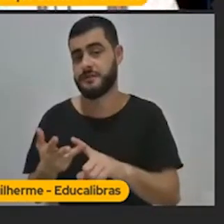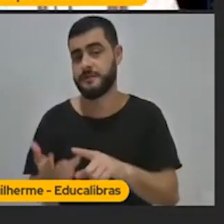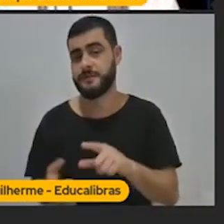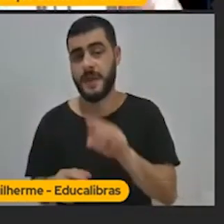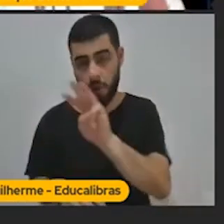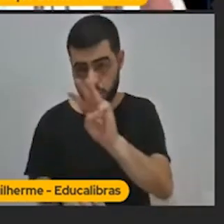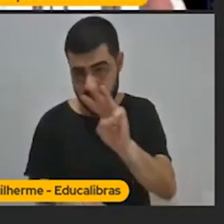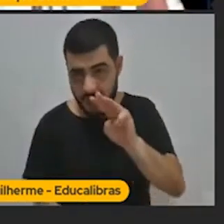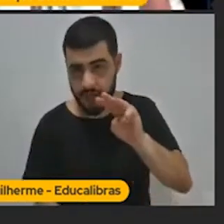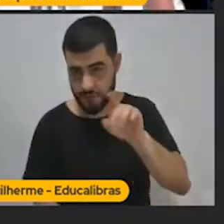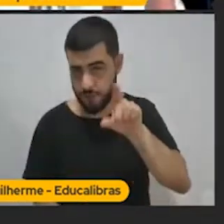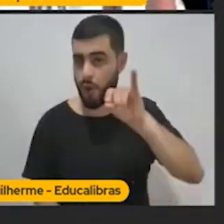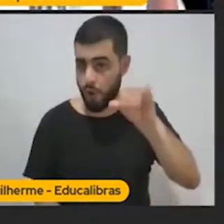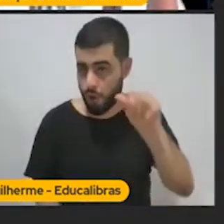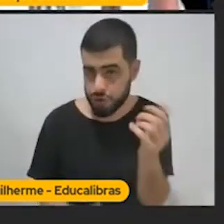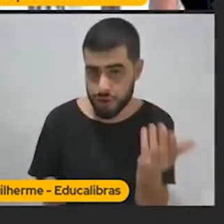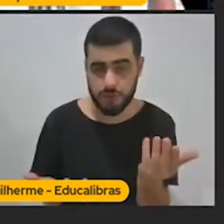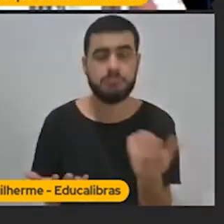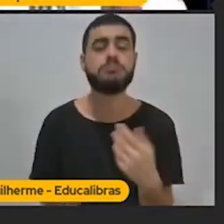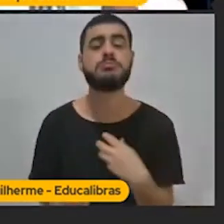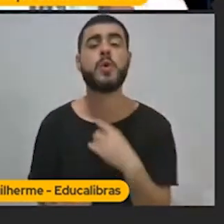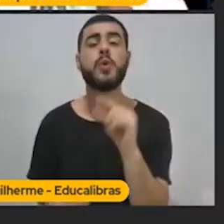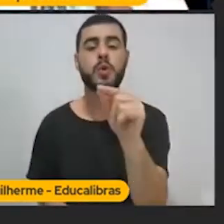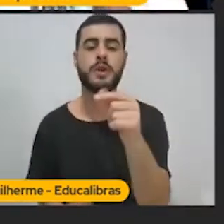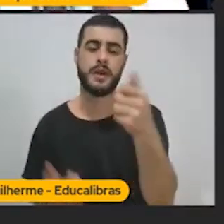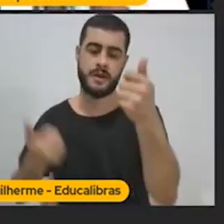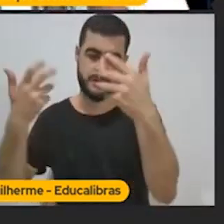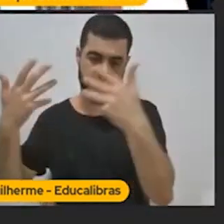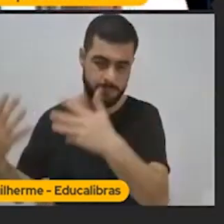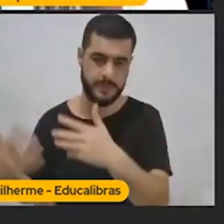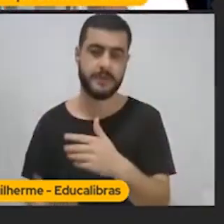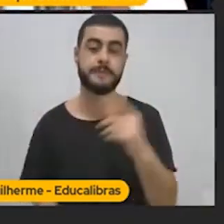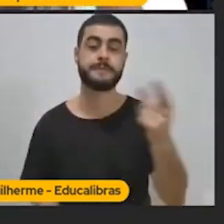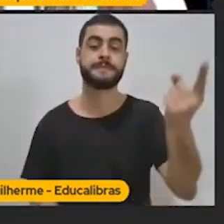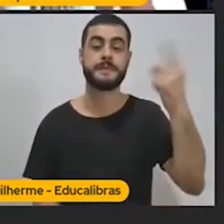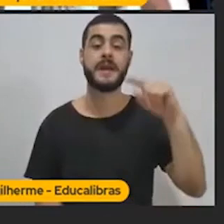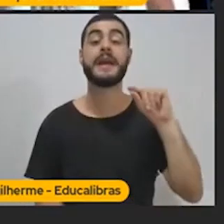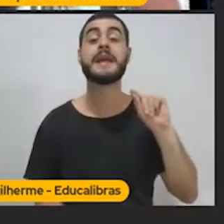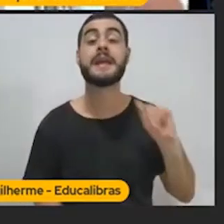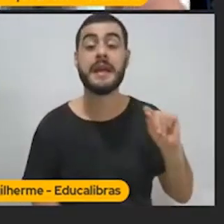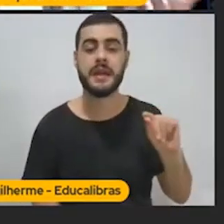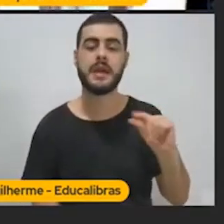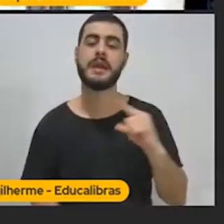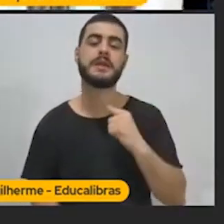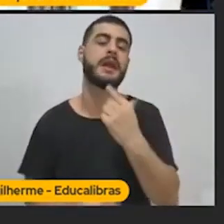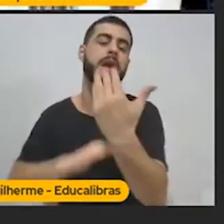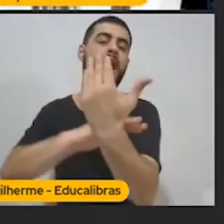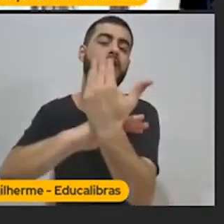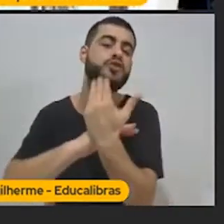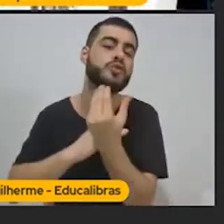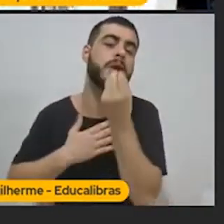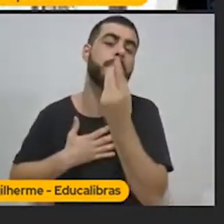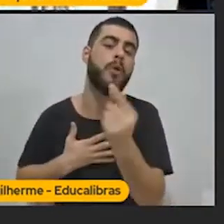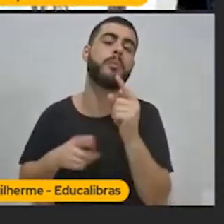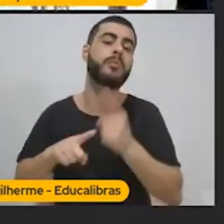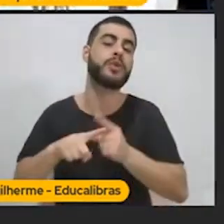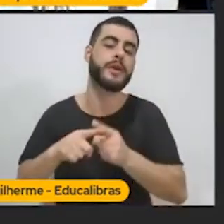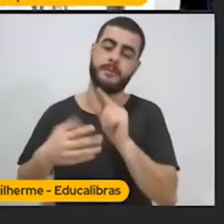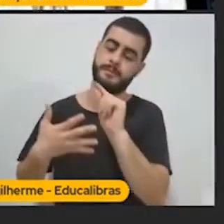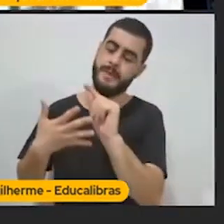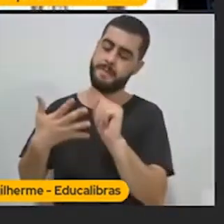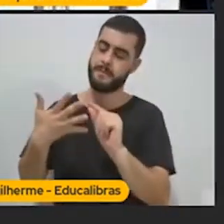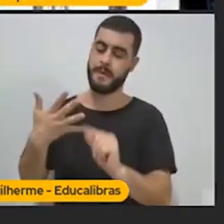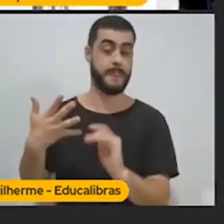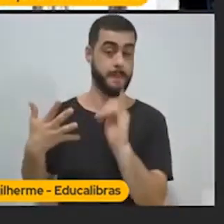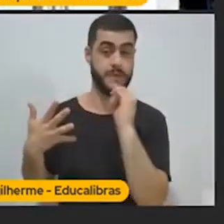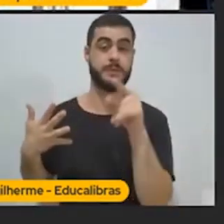aí você coloca, traz benefícios e razão para ter. Por que as pessoas pagariam pelo seu produto,